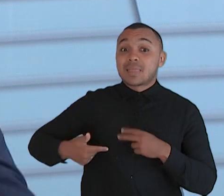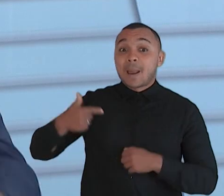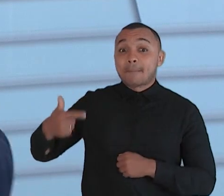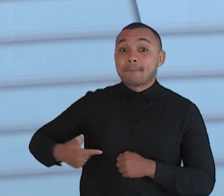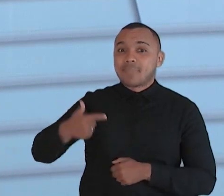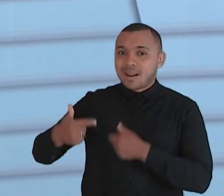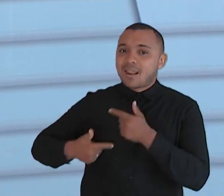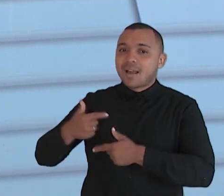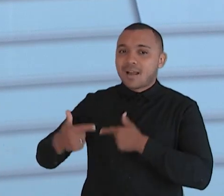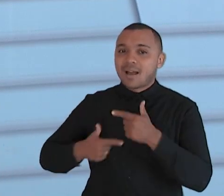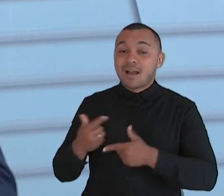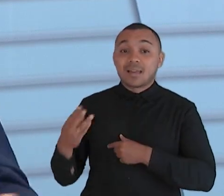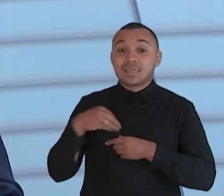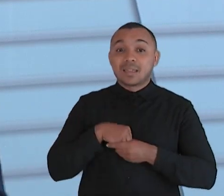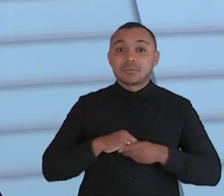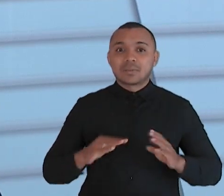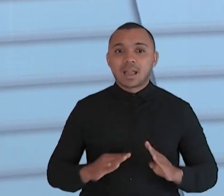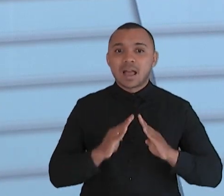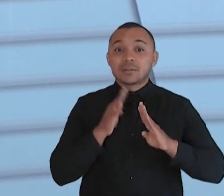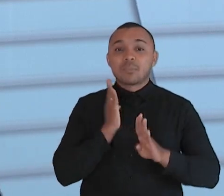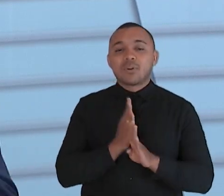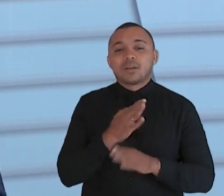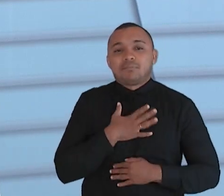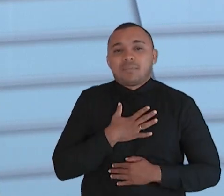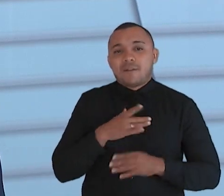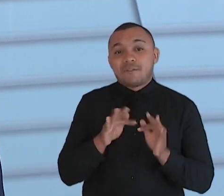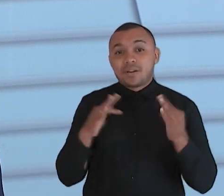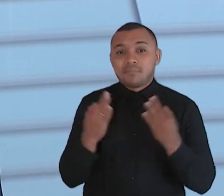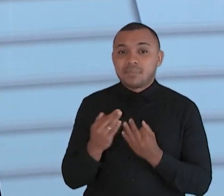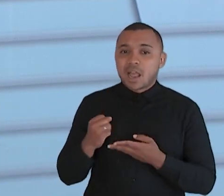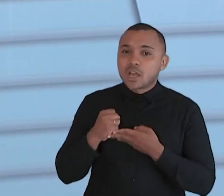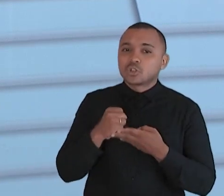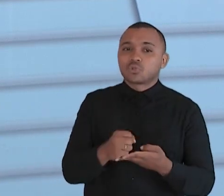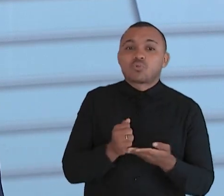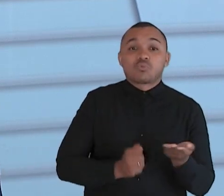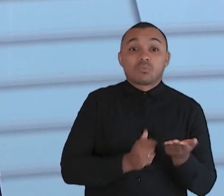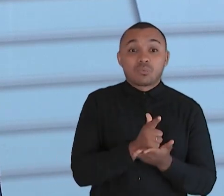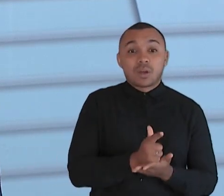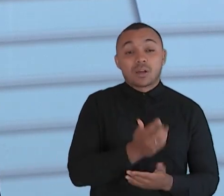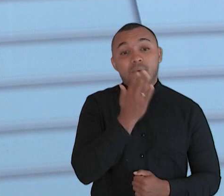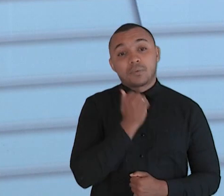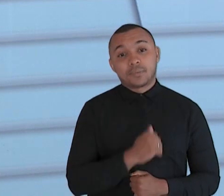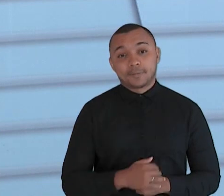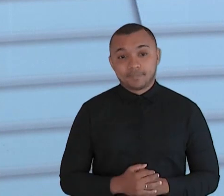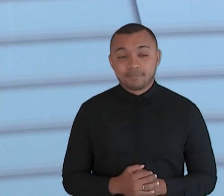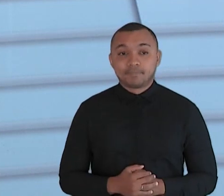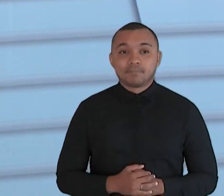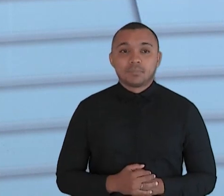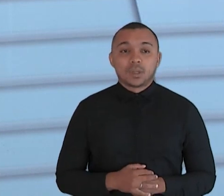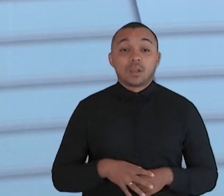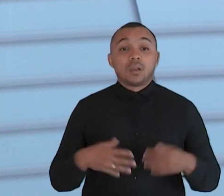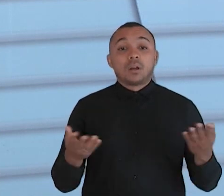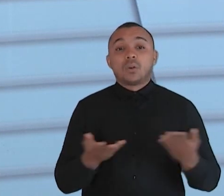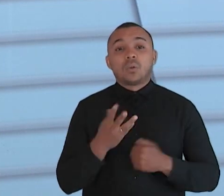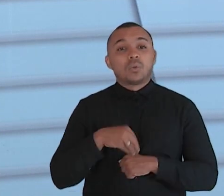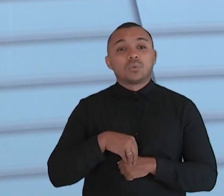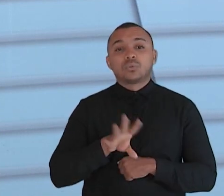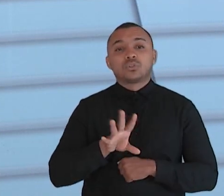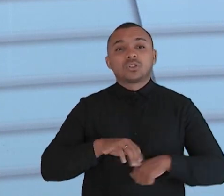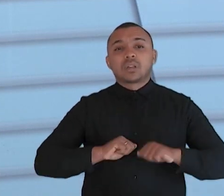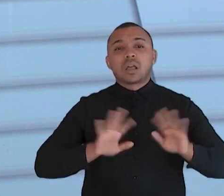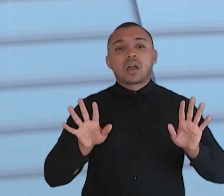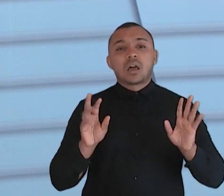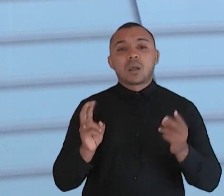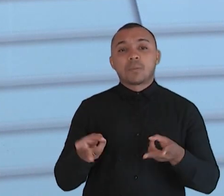casa, para poder ajudar os pais que vêm para poder sobreviver aqui. Hoje, trazendo para os dias de hoje, o é que a gente percebe?